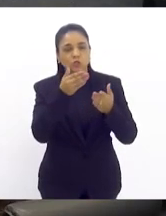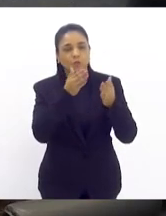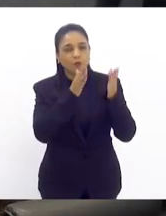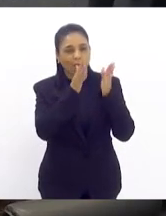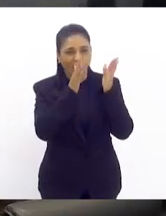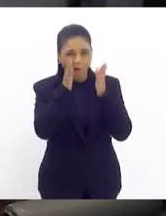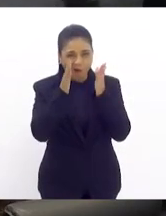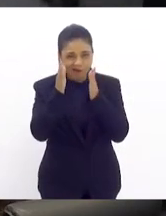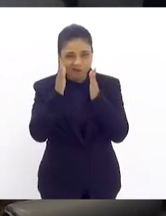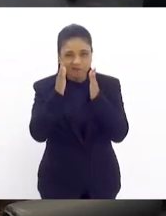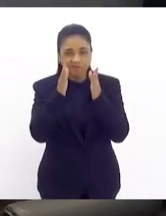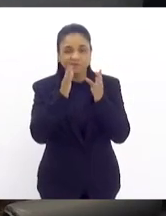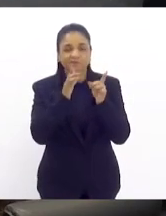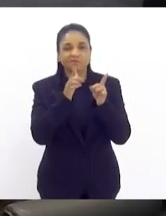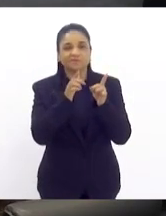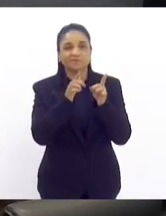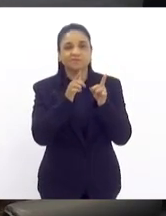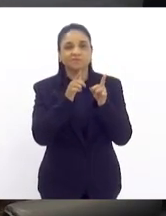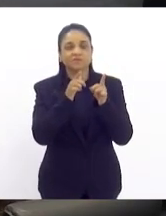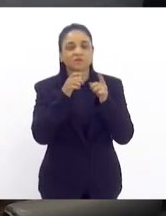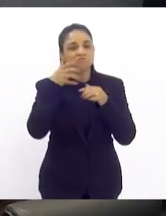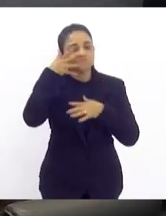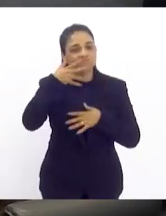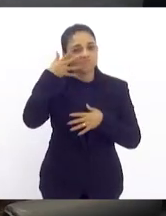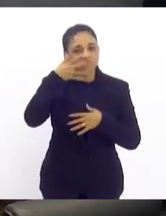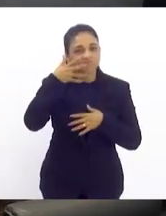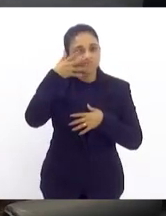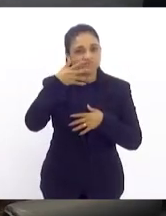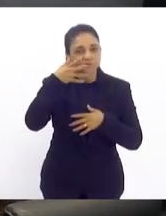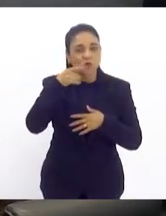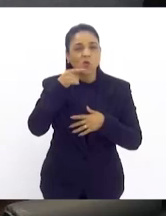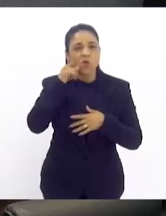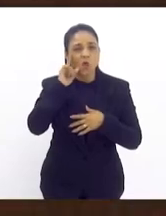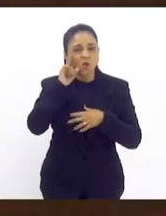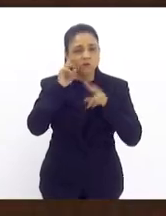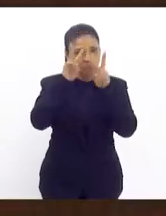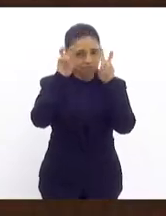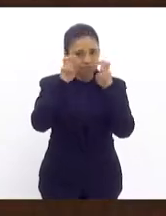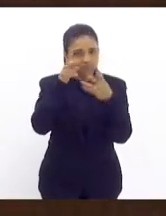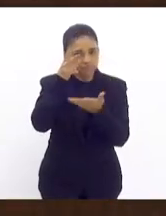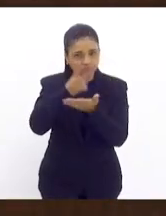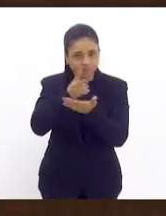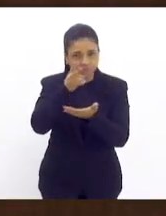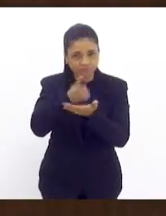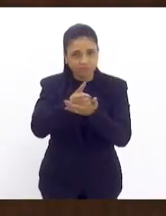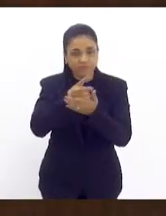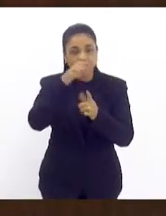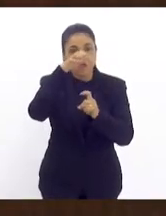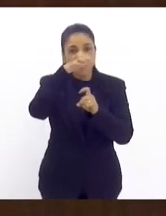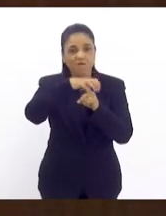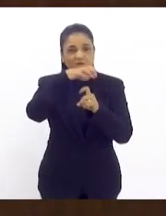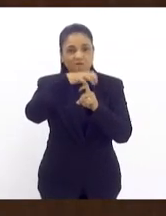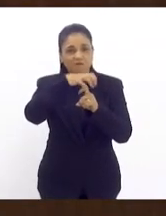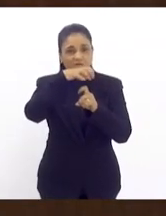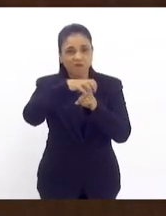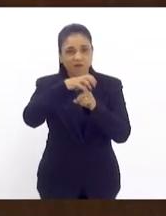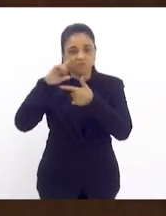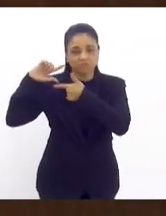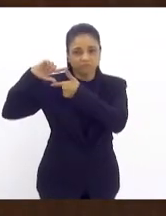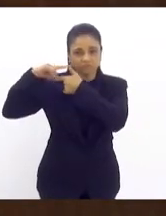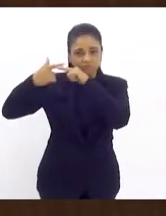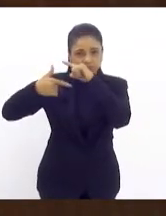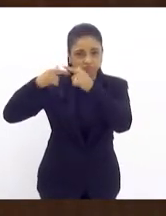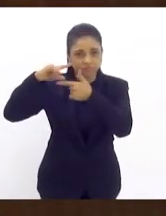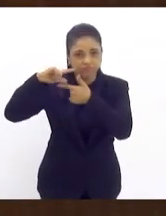é para falar sobre um assunto que eu comecei falando ontem, sobre a feira de tradição nordestina,